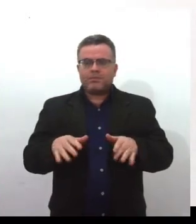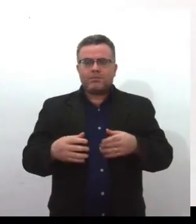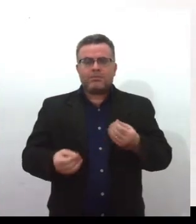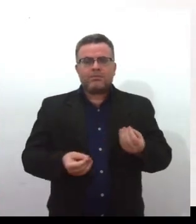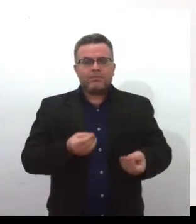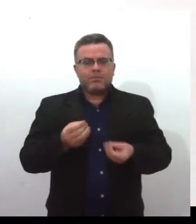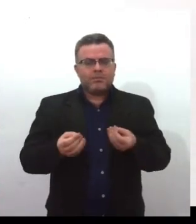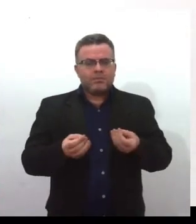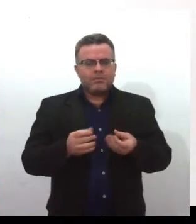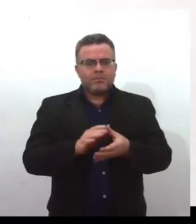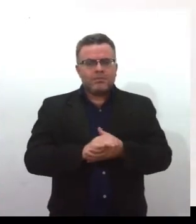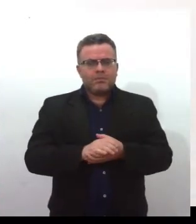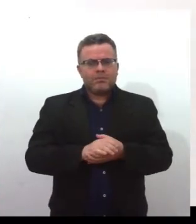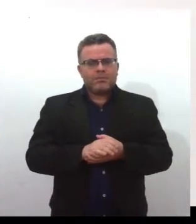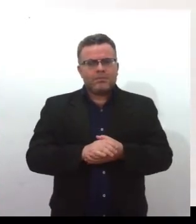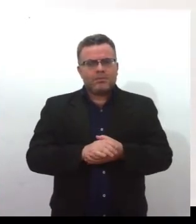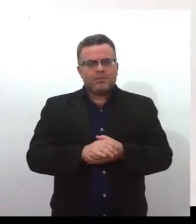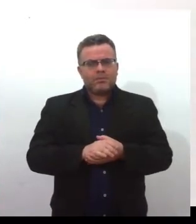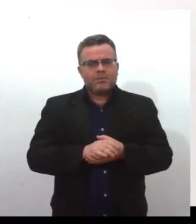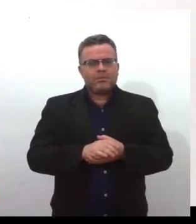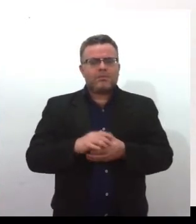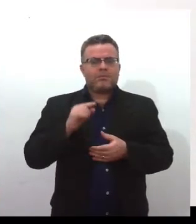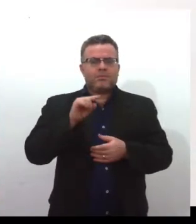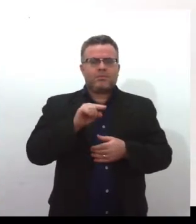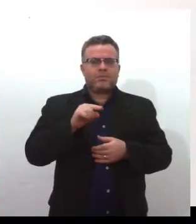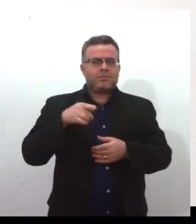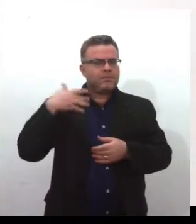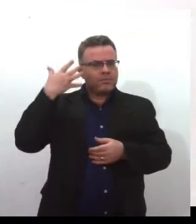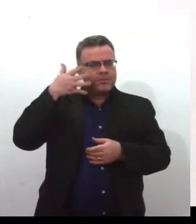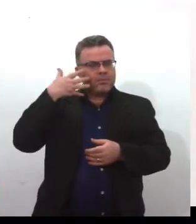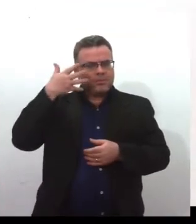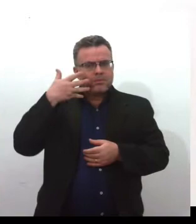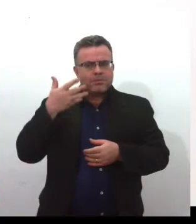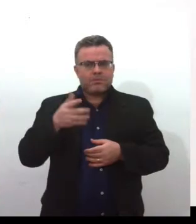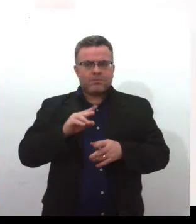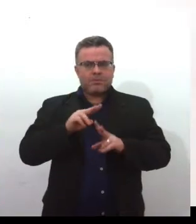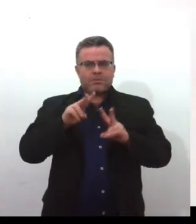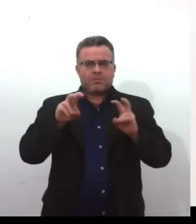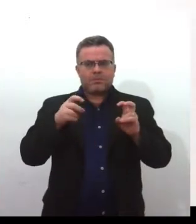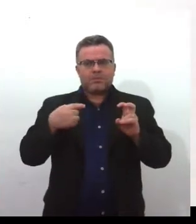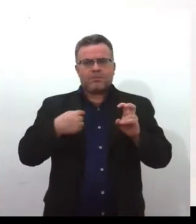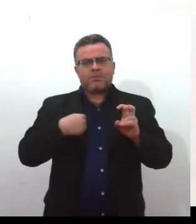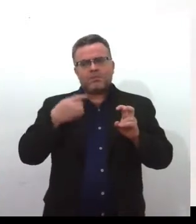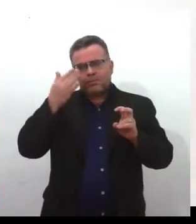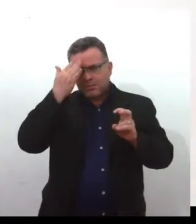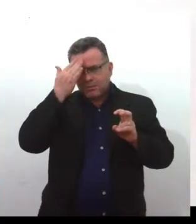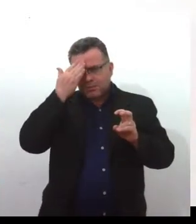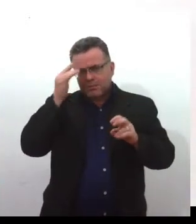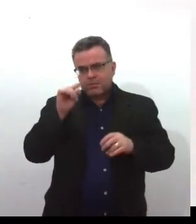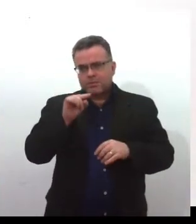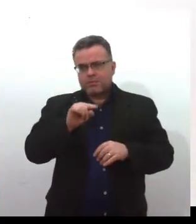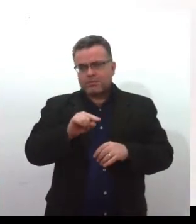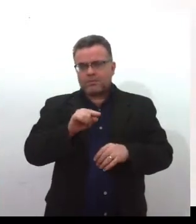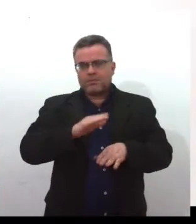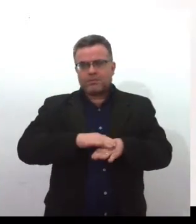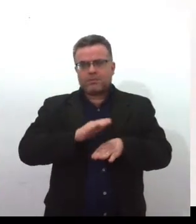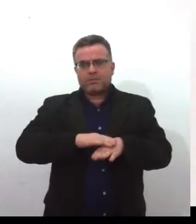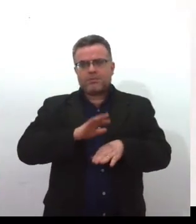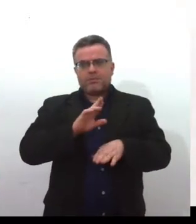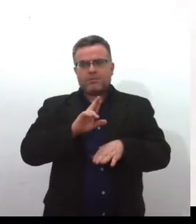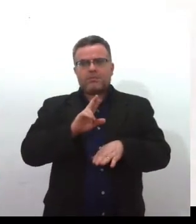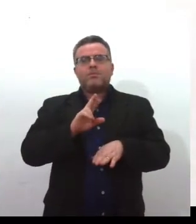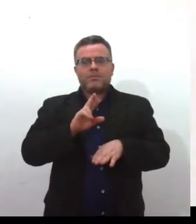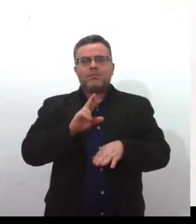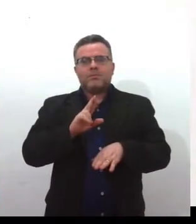construções. Então, esse discurso é aquilo que eu entendo que ela também se autoimpôs como